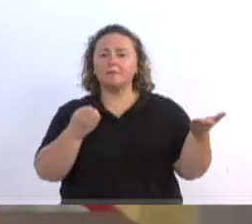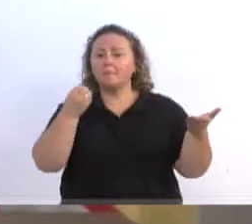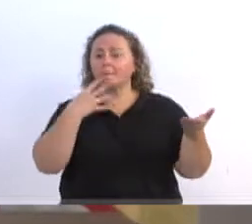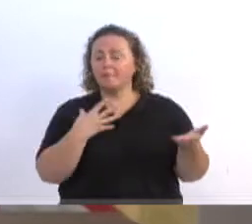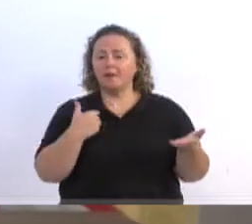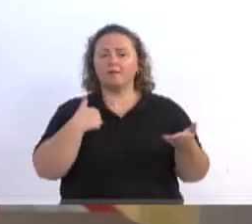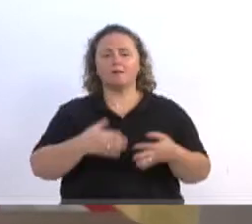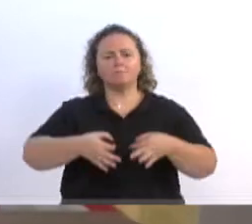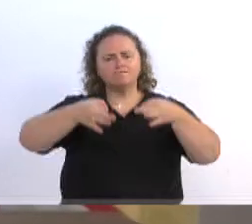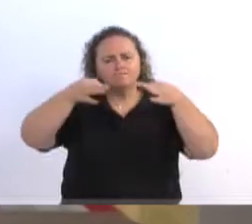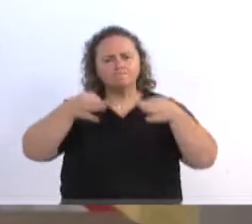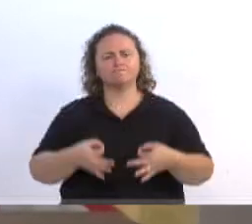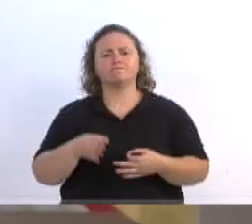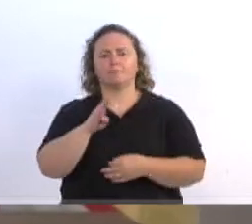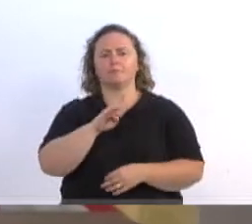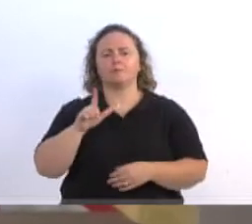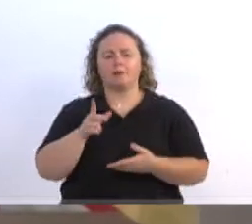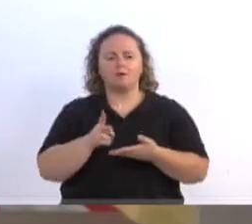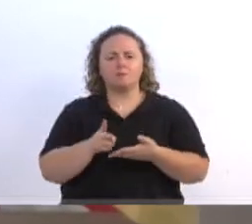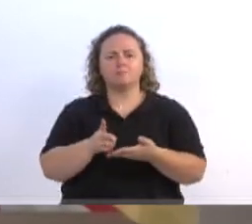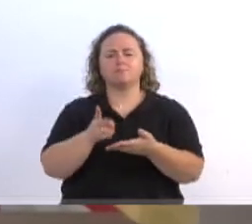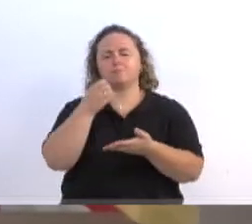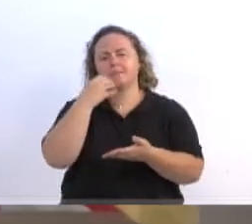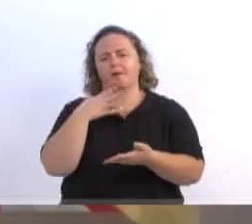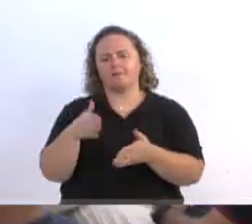certeza que a cidade de Blumenau vai caminhar para um novo rumo. Obrigado, presidente.